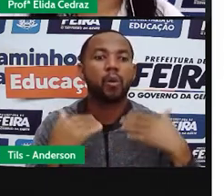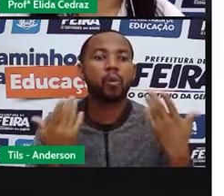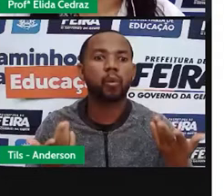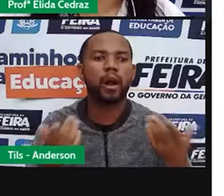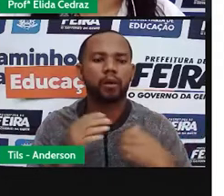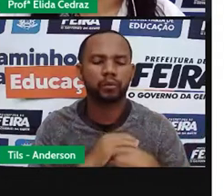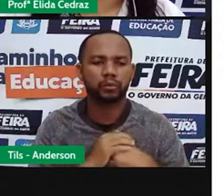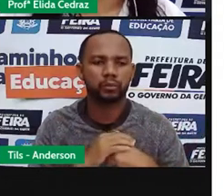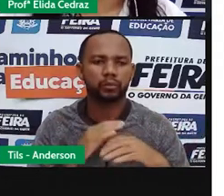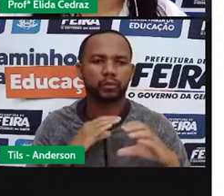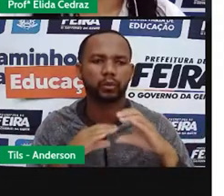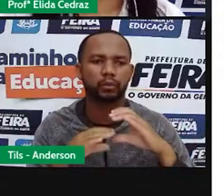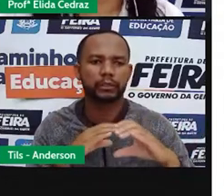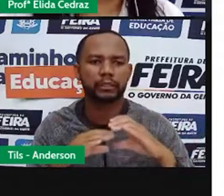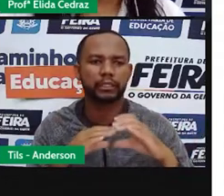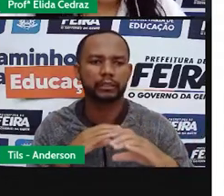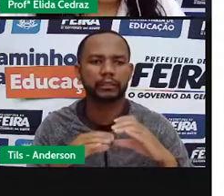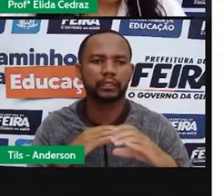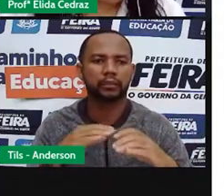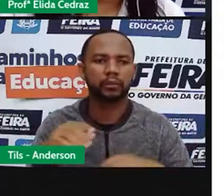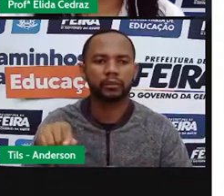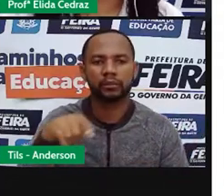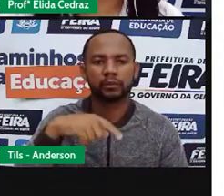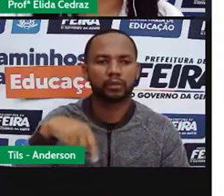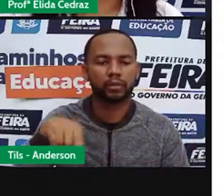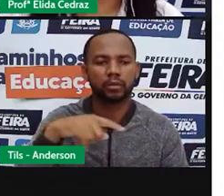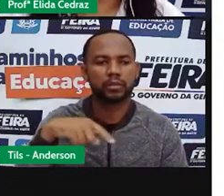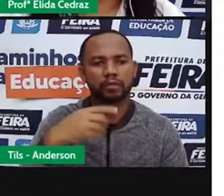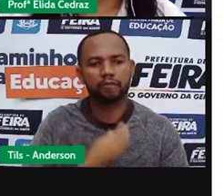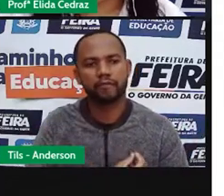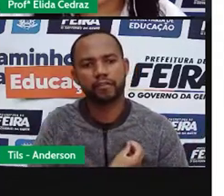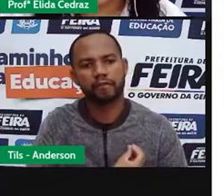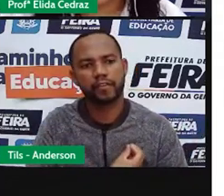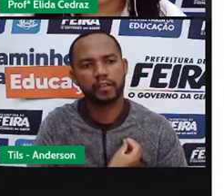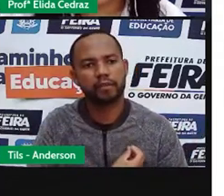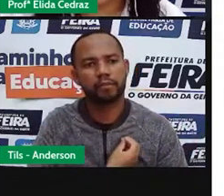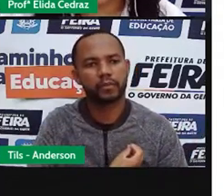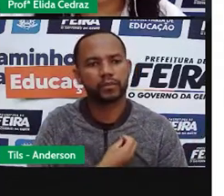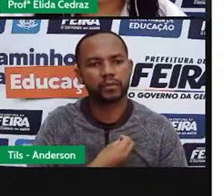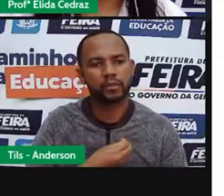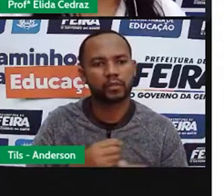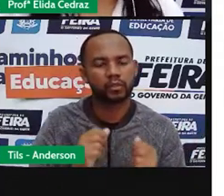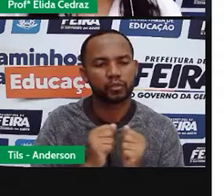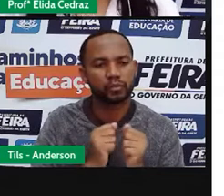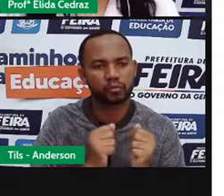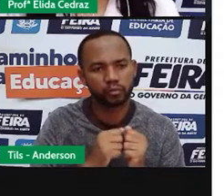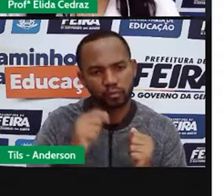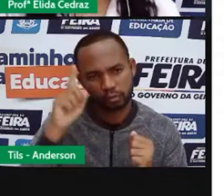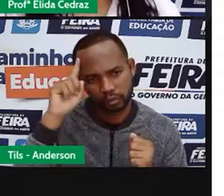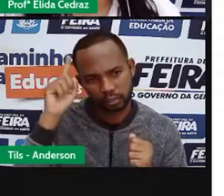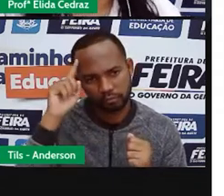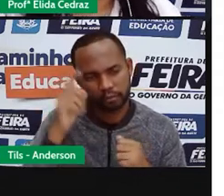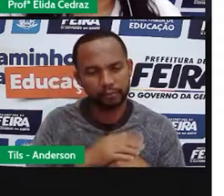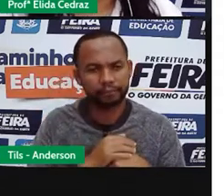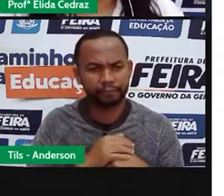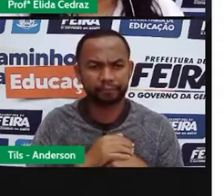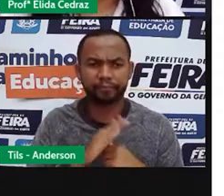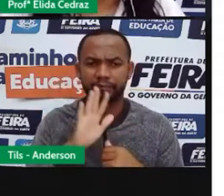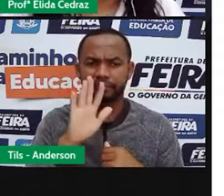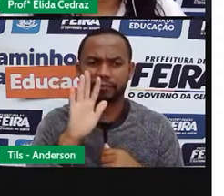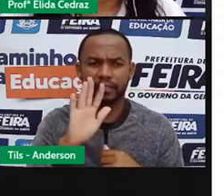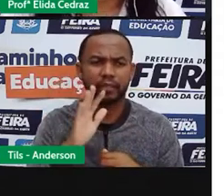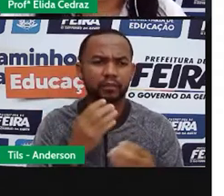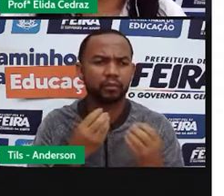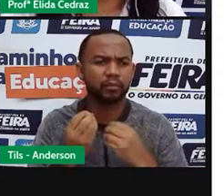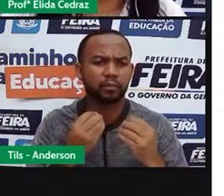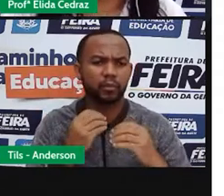meios de comunicação que nós convivemos com eles diariamente? Será que os meios de comunicação que